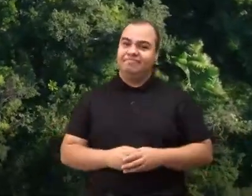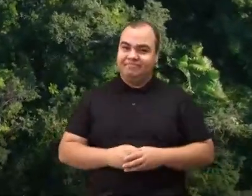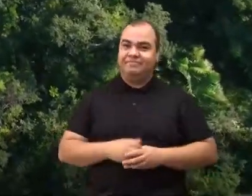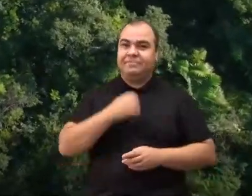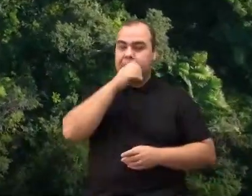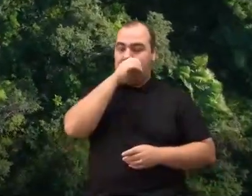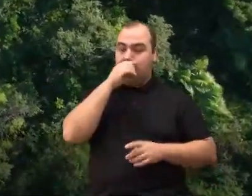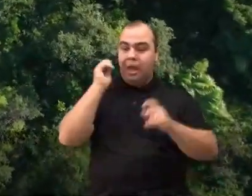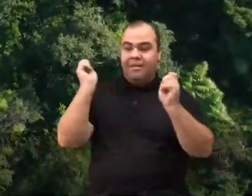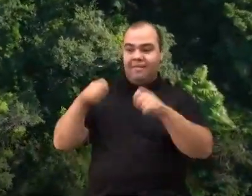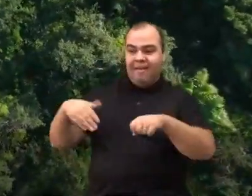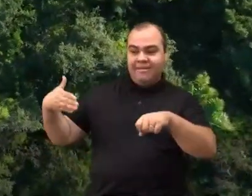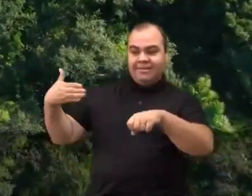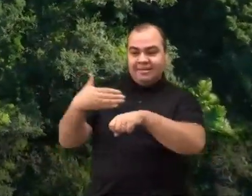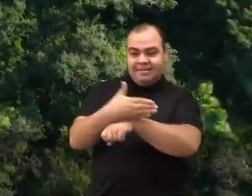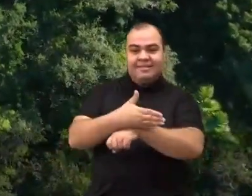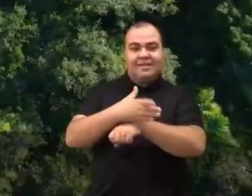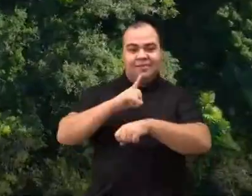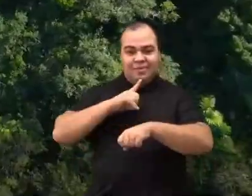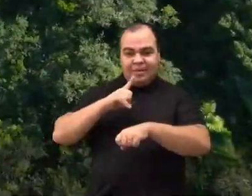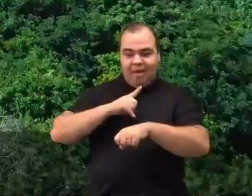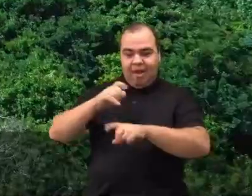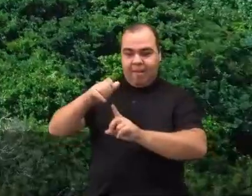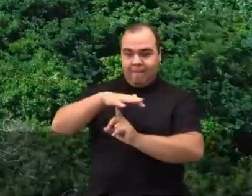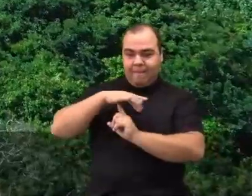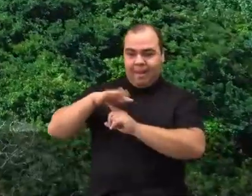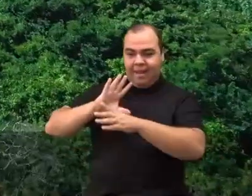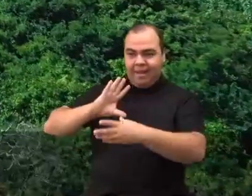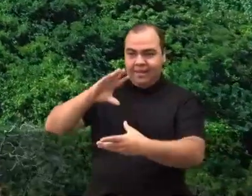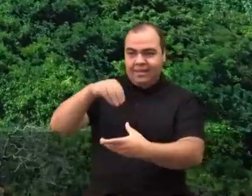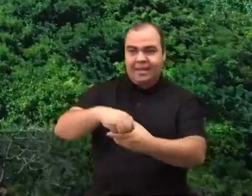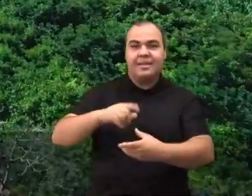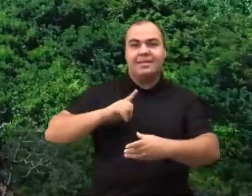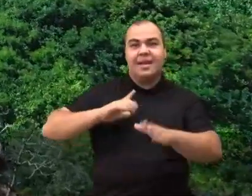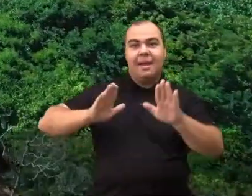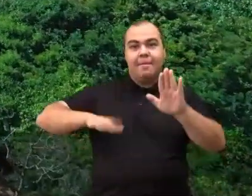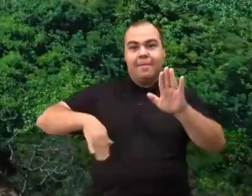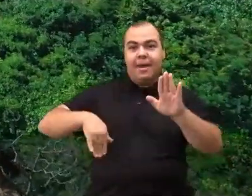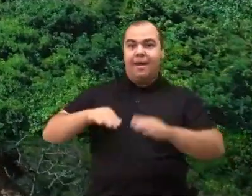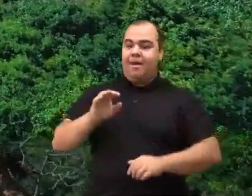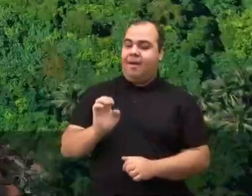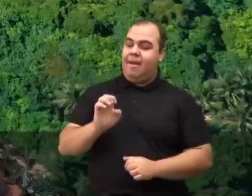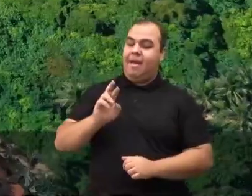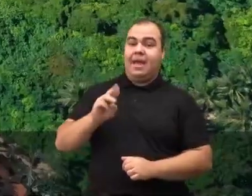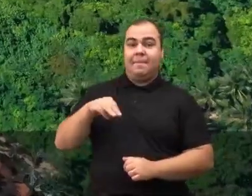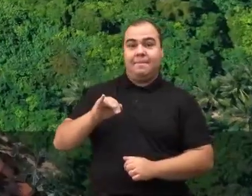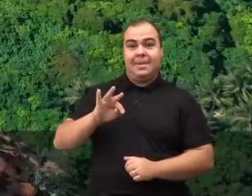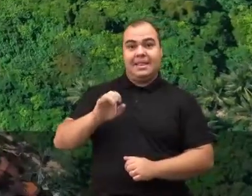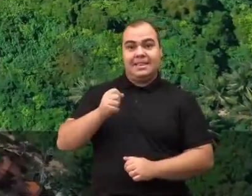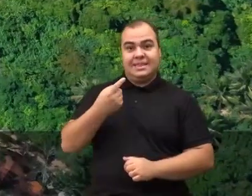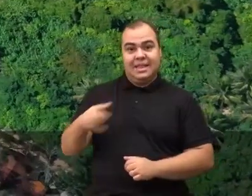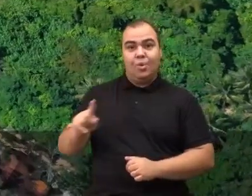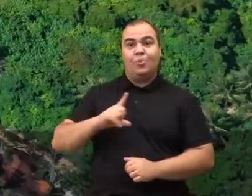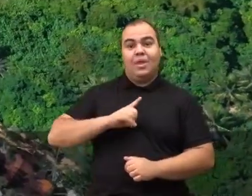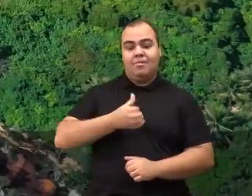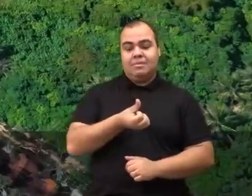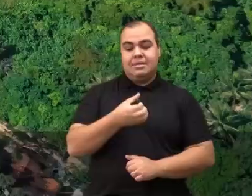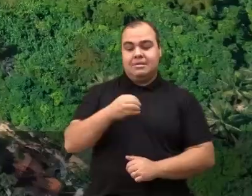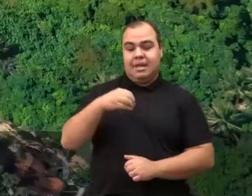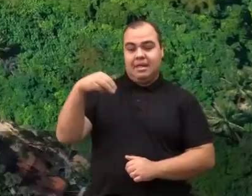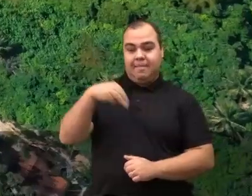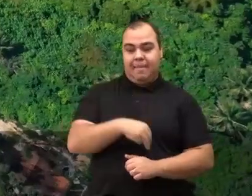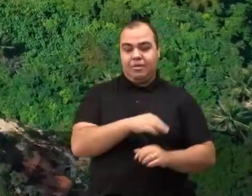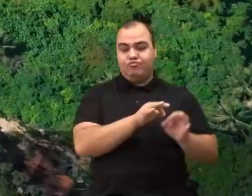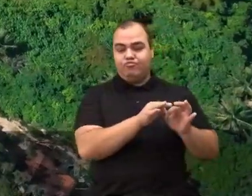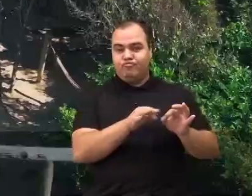Acessível por meio de uma trilha dentro do parque, está a Praia do Hermitão, com aproximadamente 60 metros de